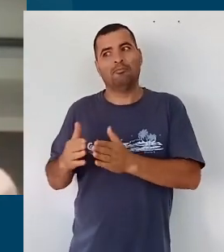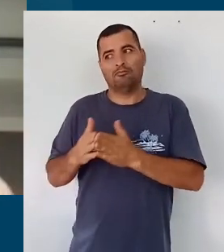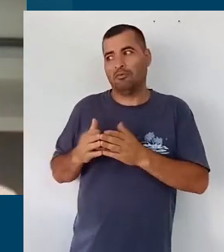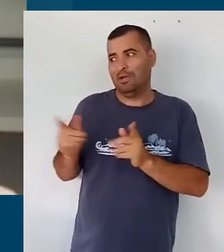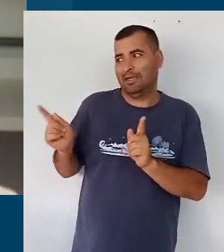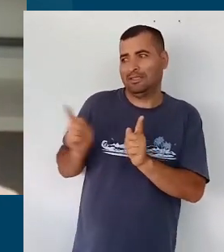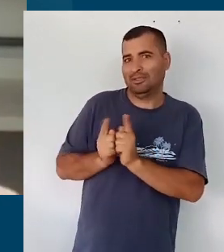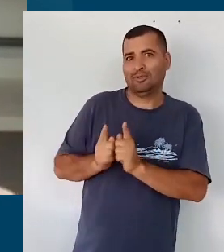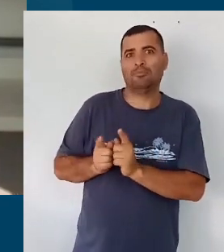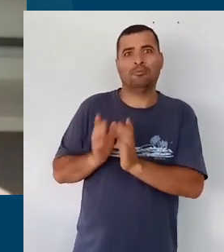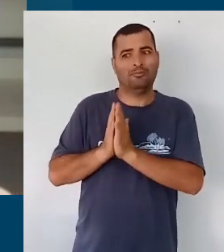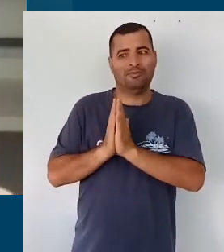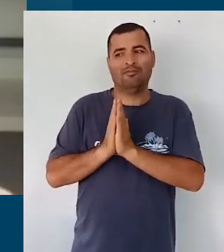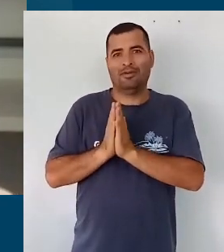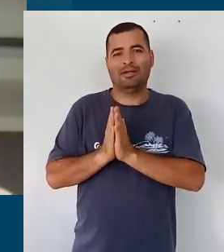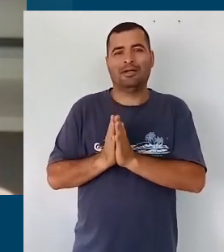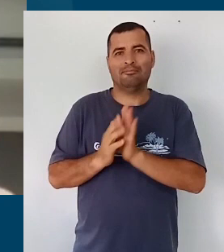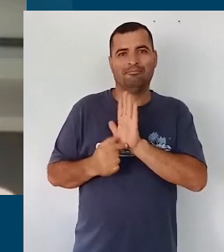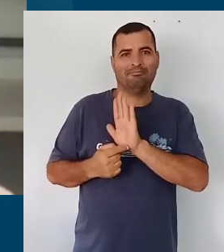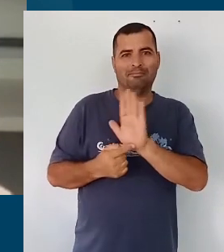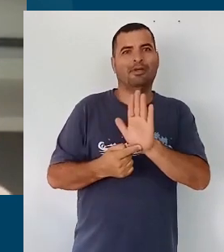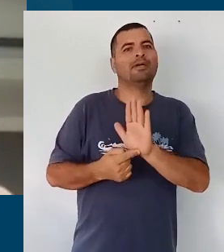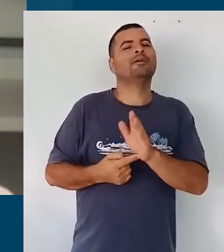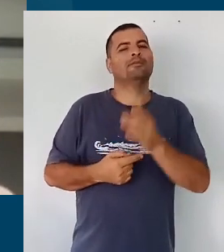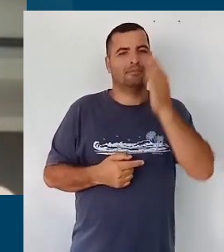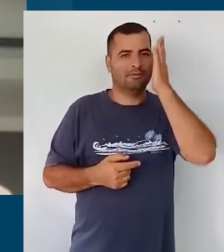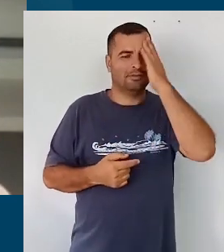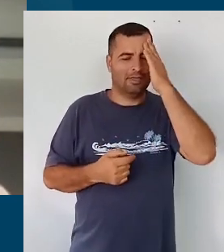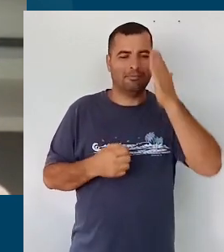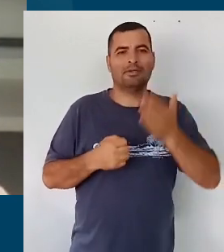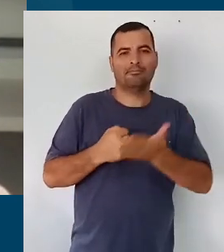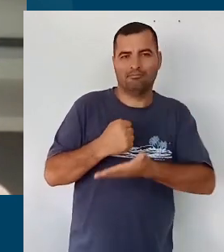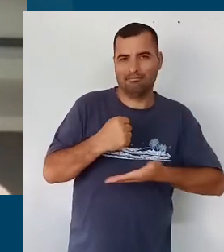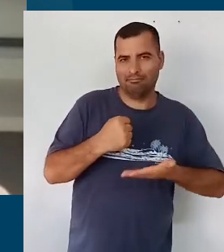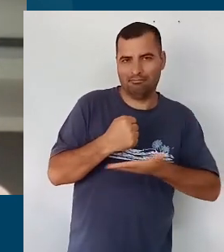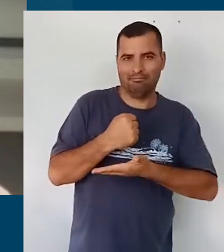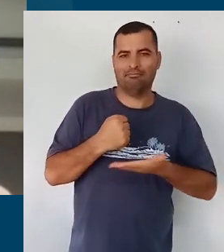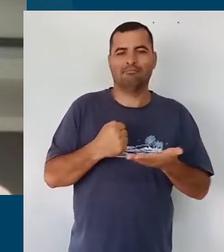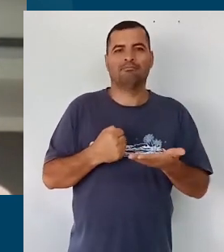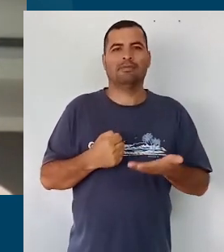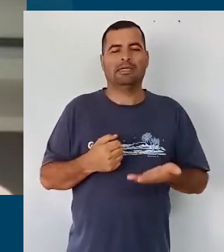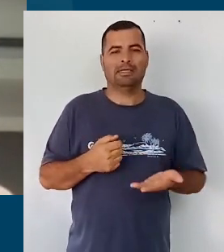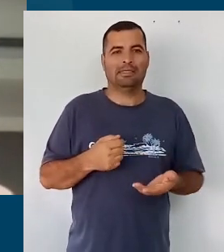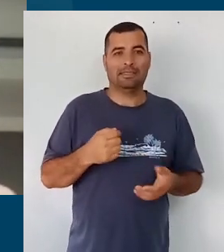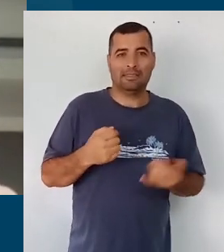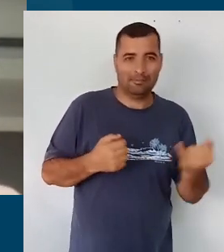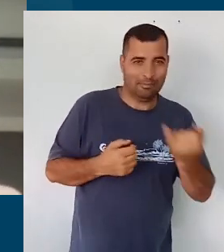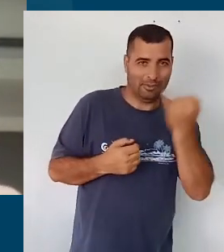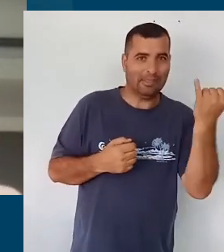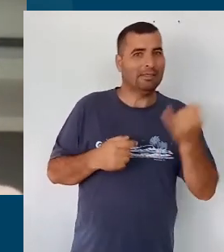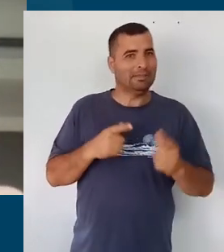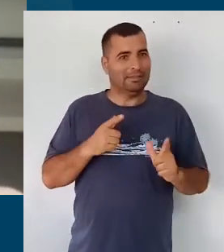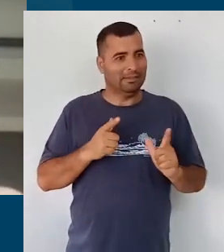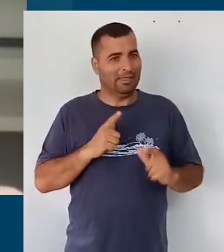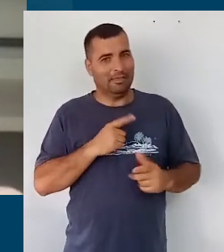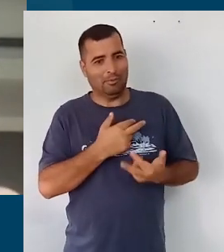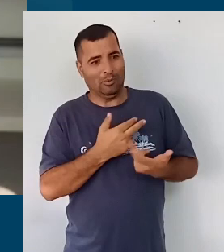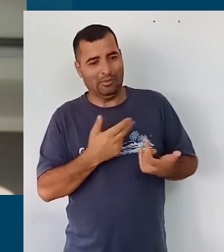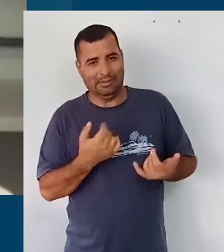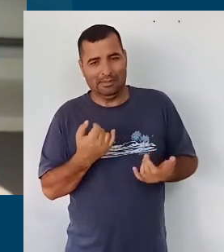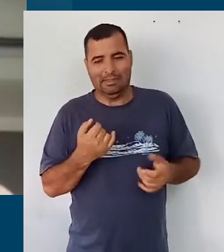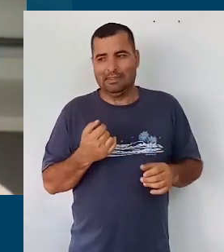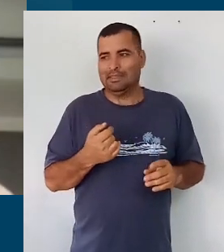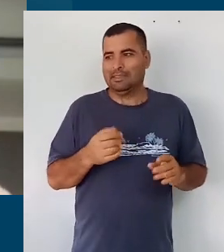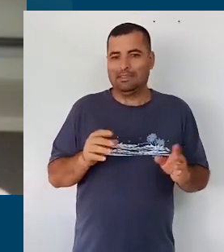abrevie um pouco a sua apresentação. Embora o ensino fundamental, anos iniciais, ele tem um nível de detalhamento, né,